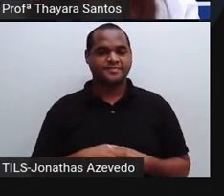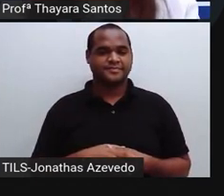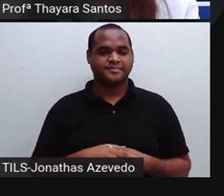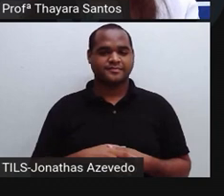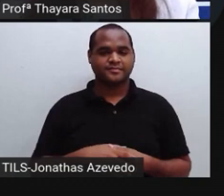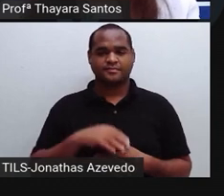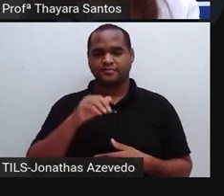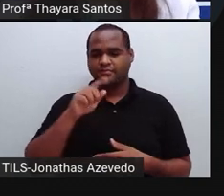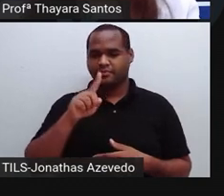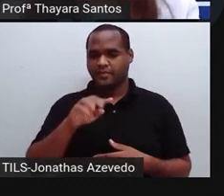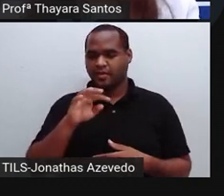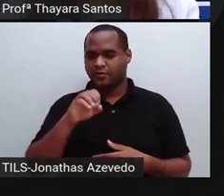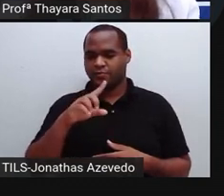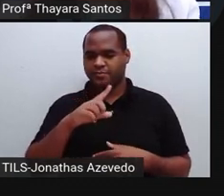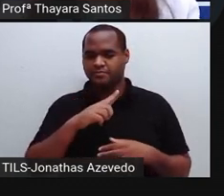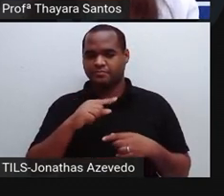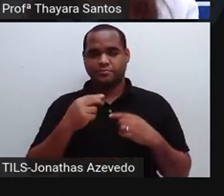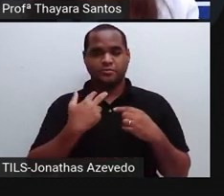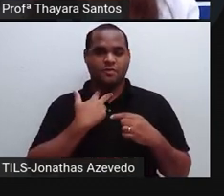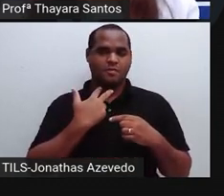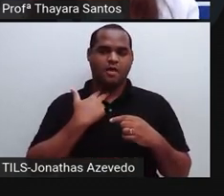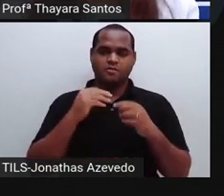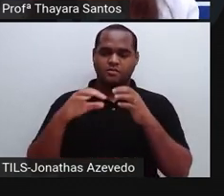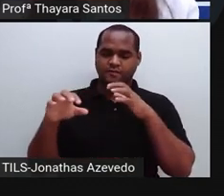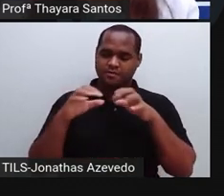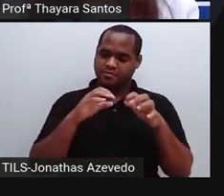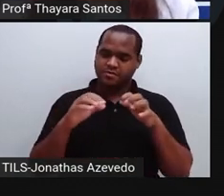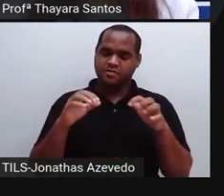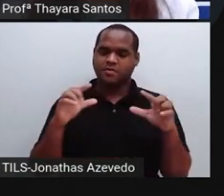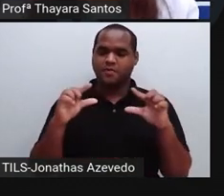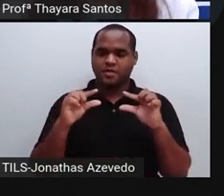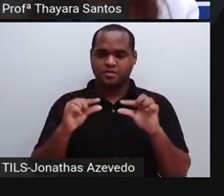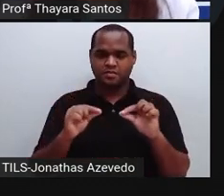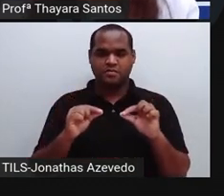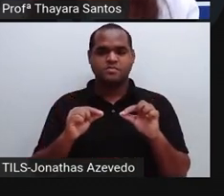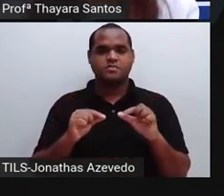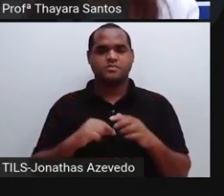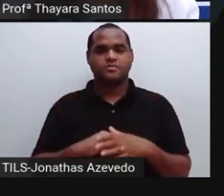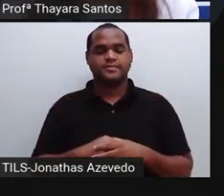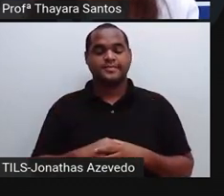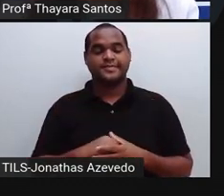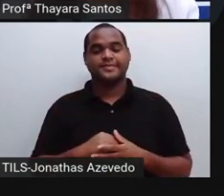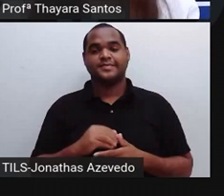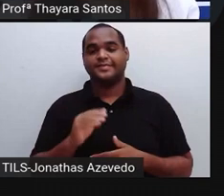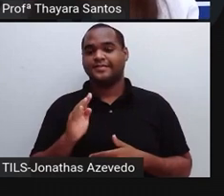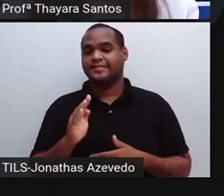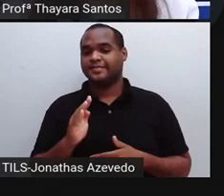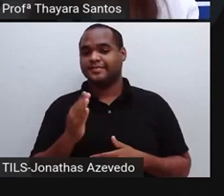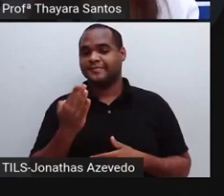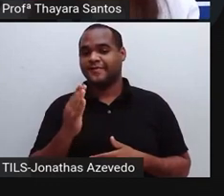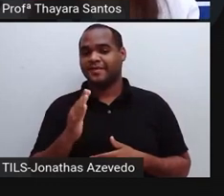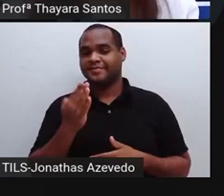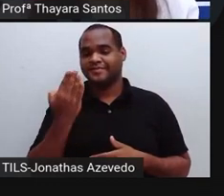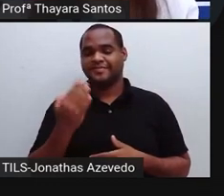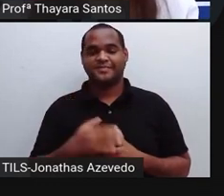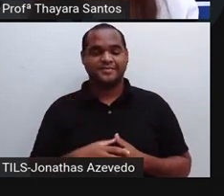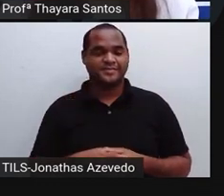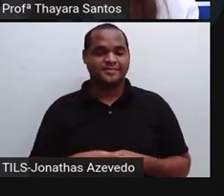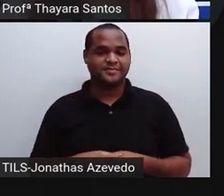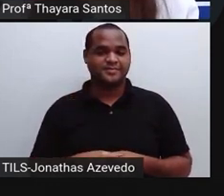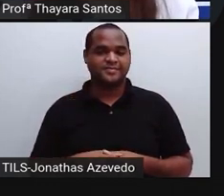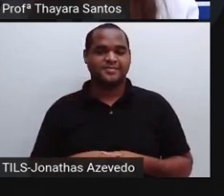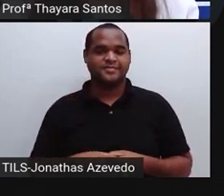O átomo não pode ser dividido em partículas menores. Errei de novo. É falsa.